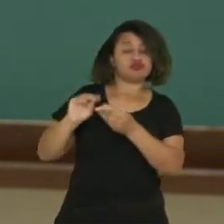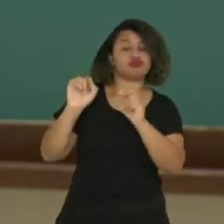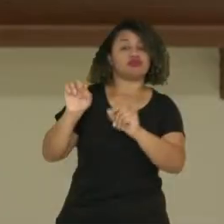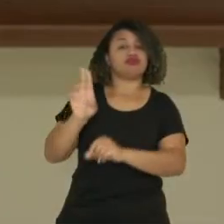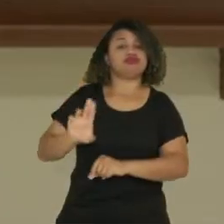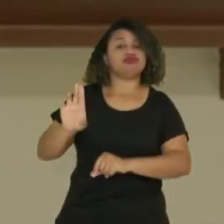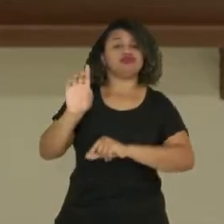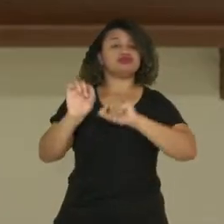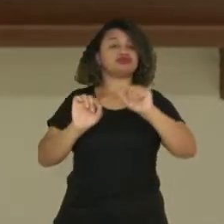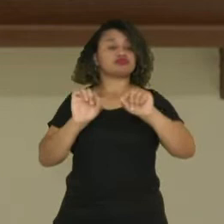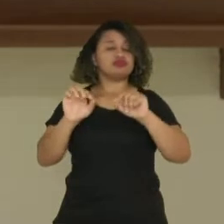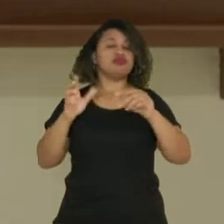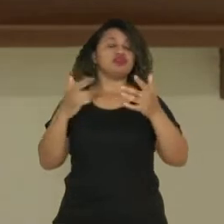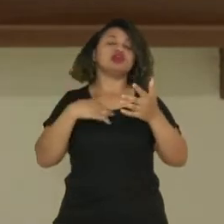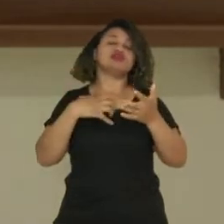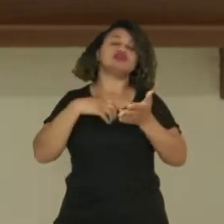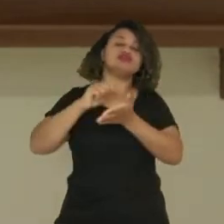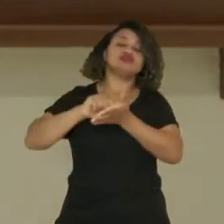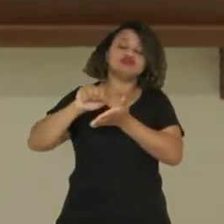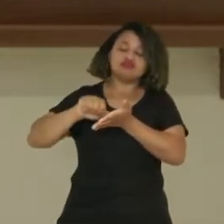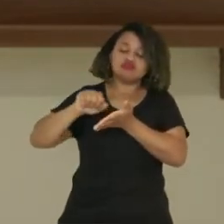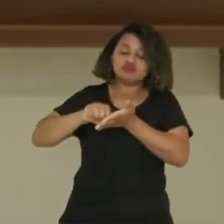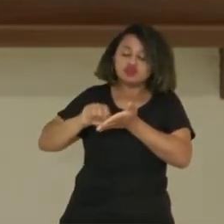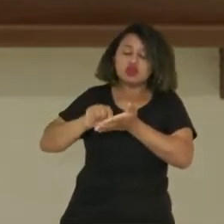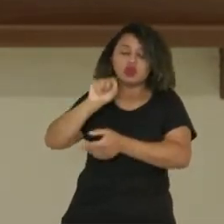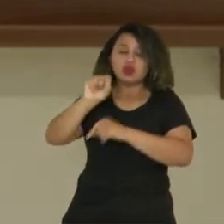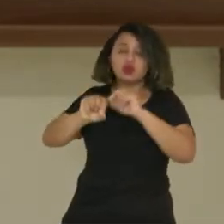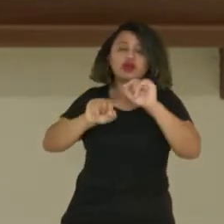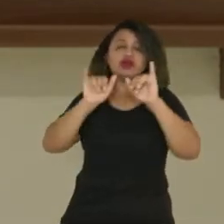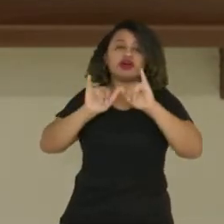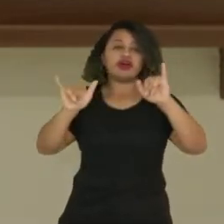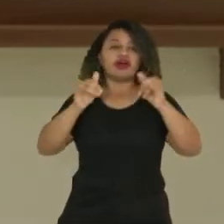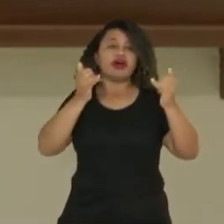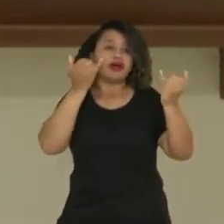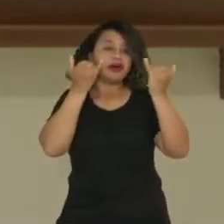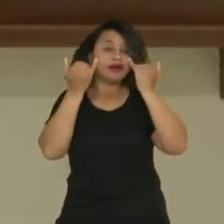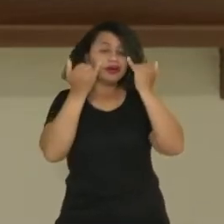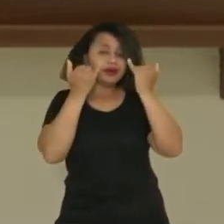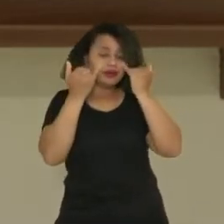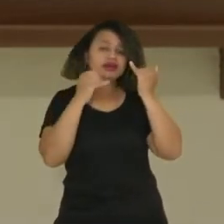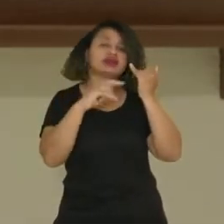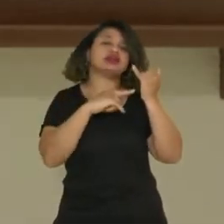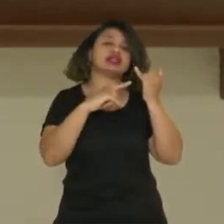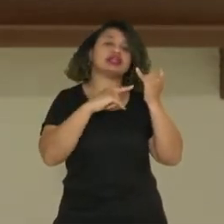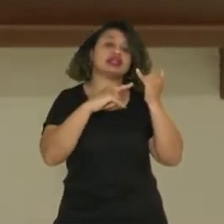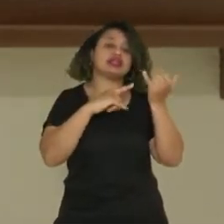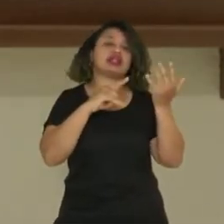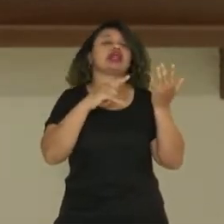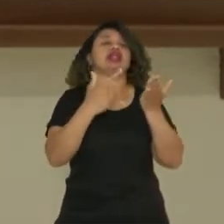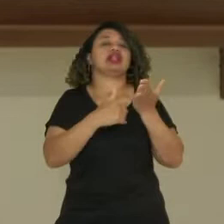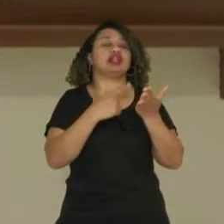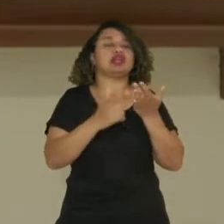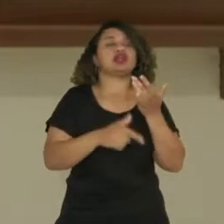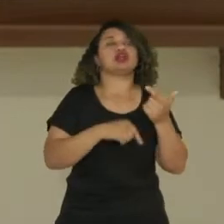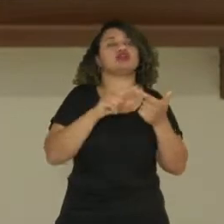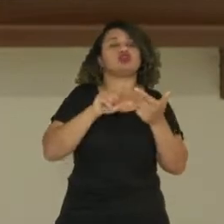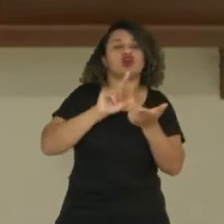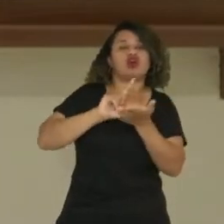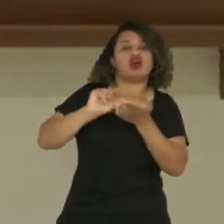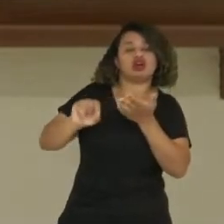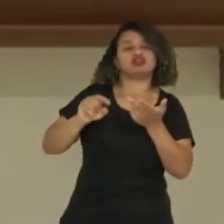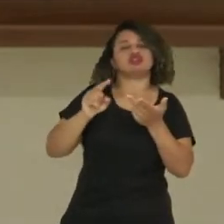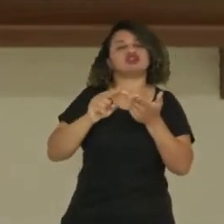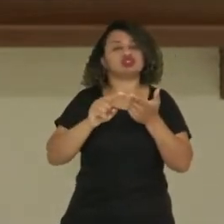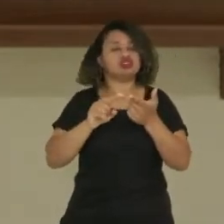quando? Ele é uma escrita para difundir as informações contidas em livros, artigos,